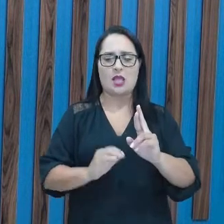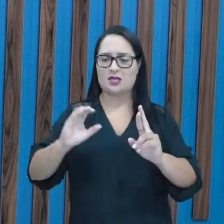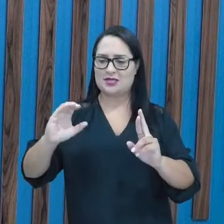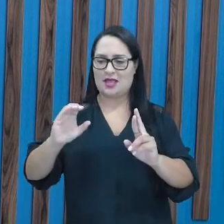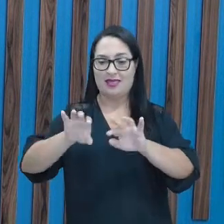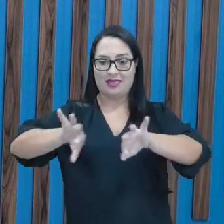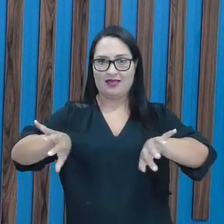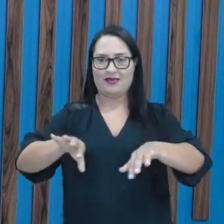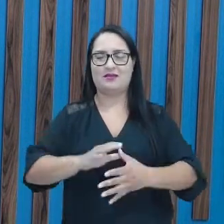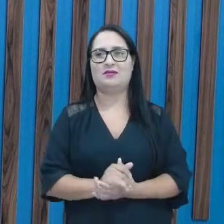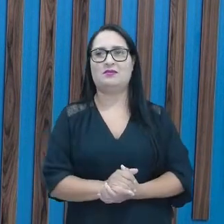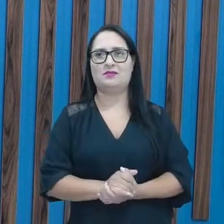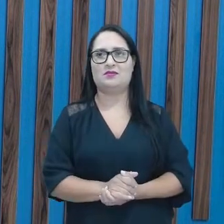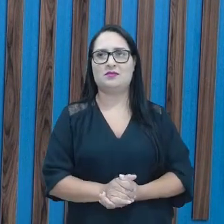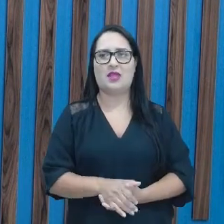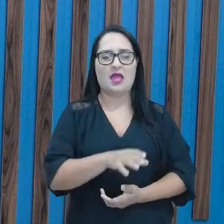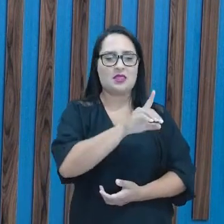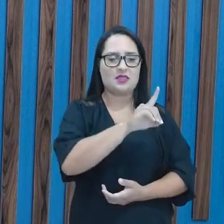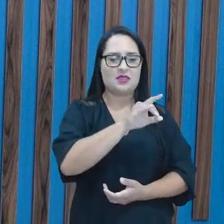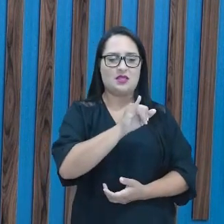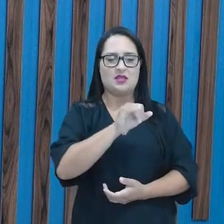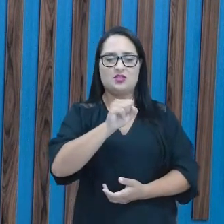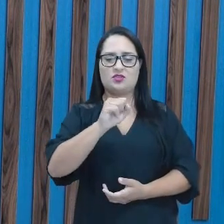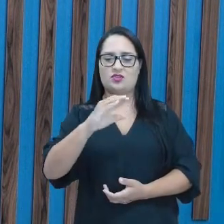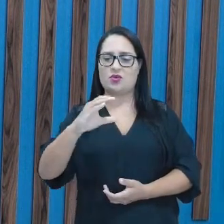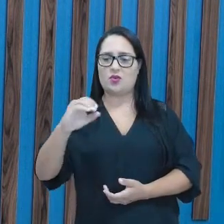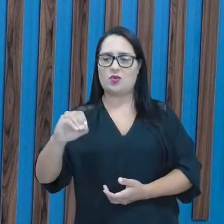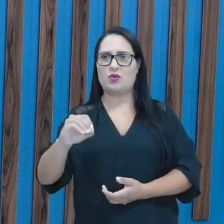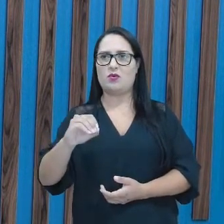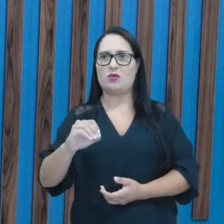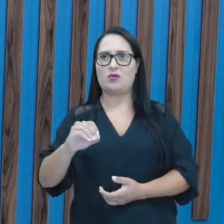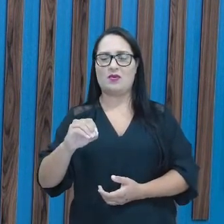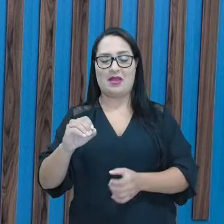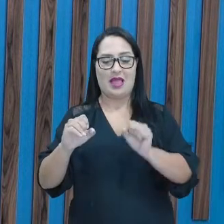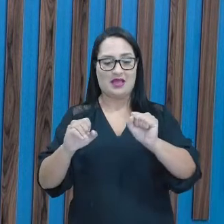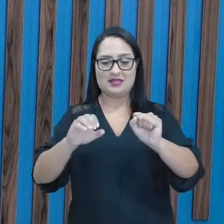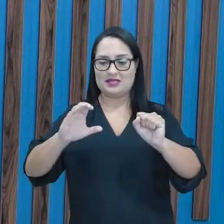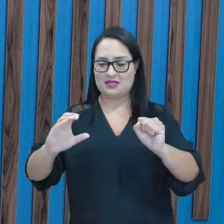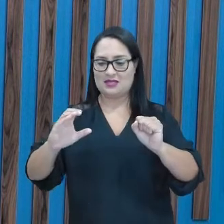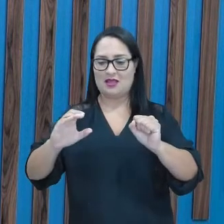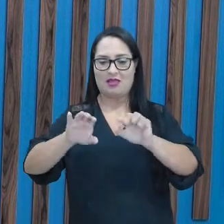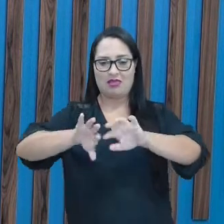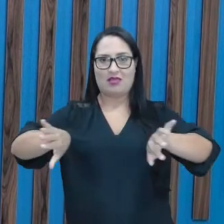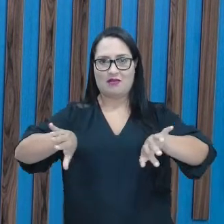sílaba. Disco também separa, S numa sílaba, o C na outra.